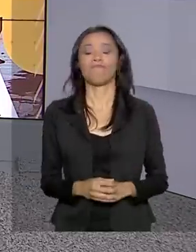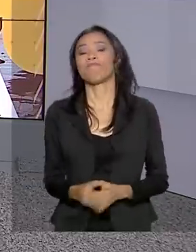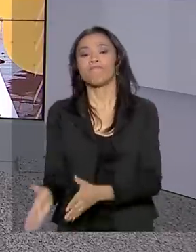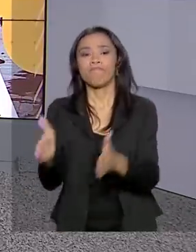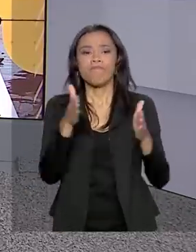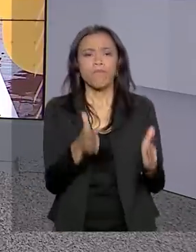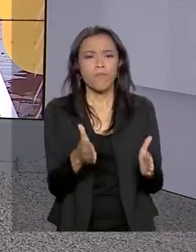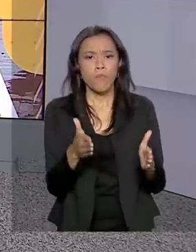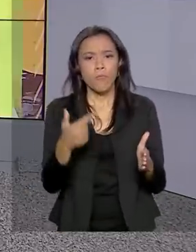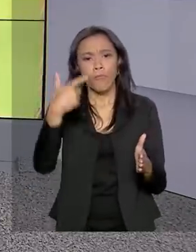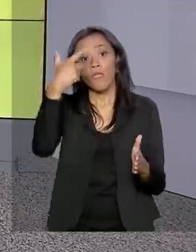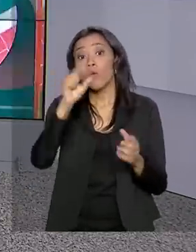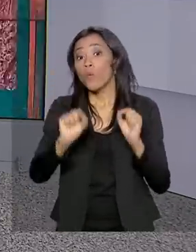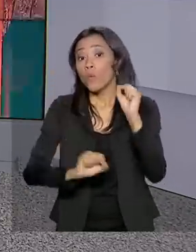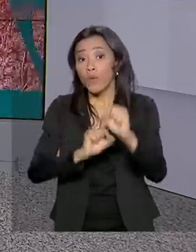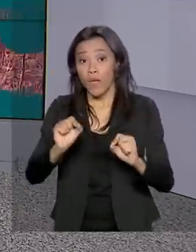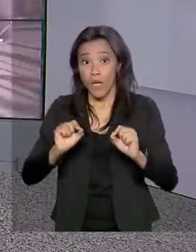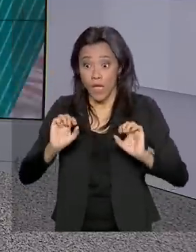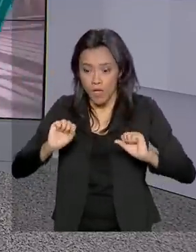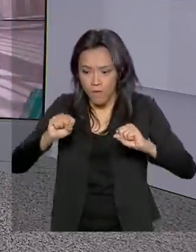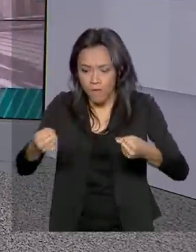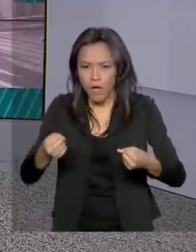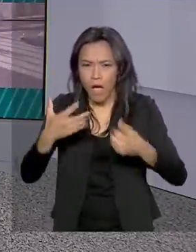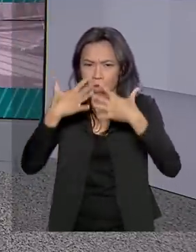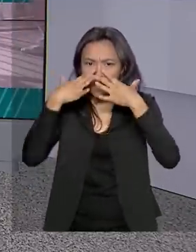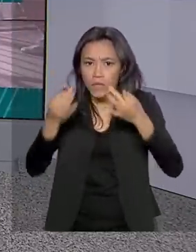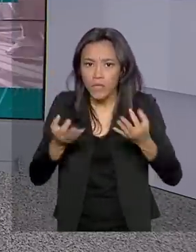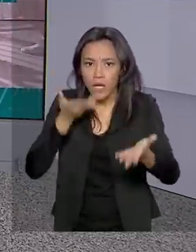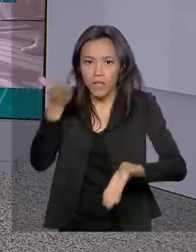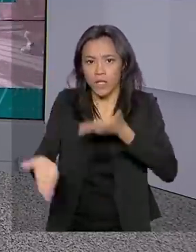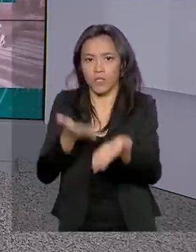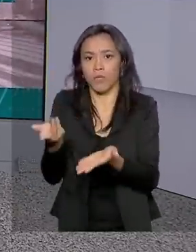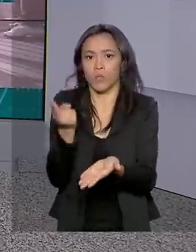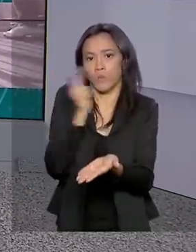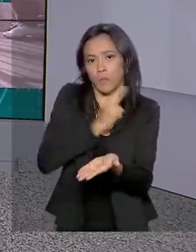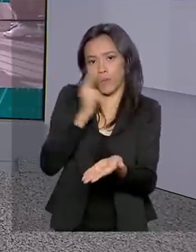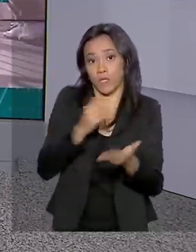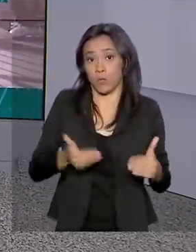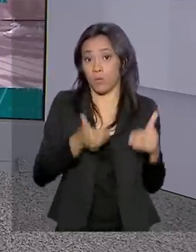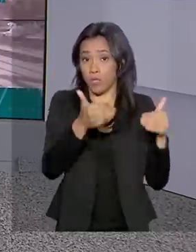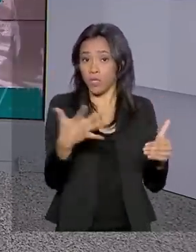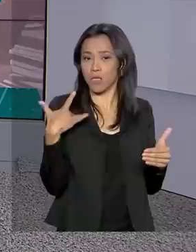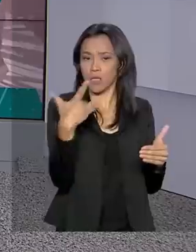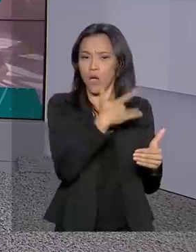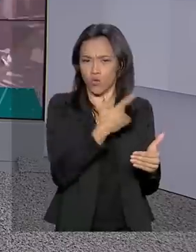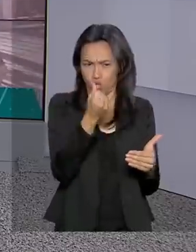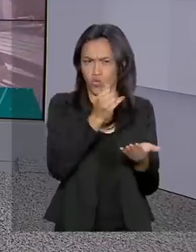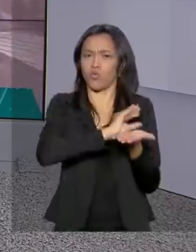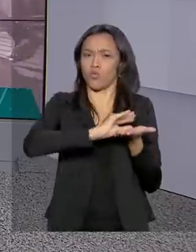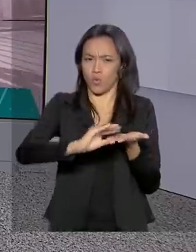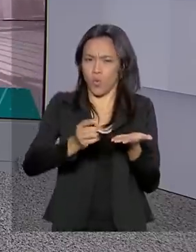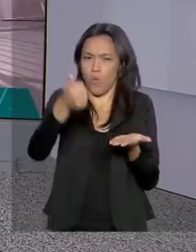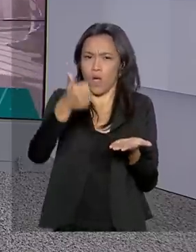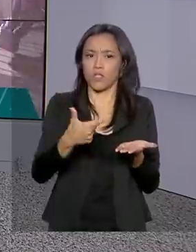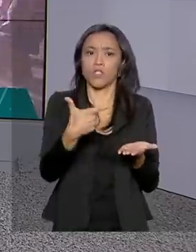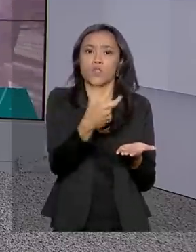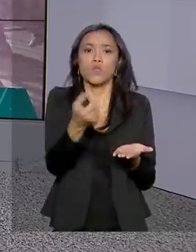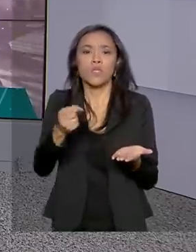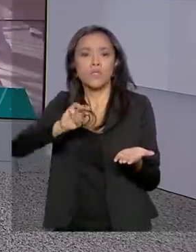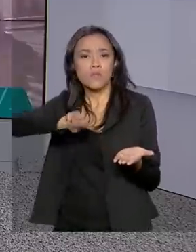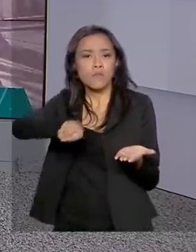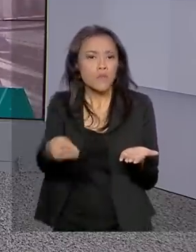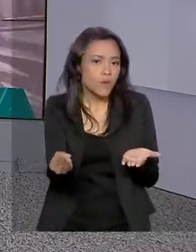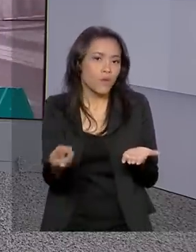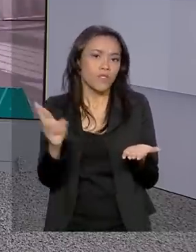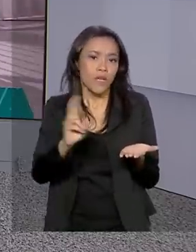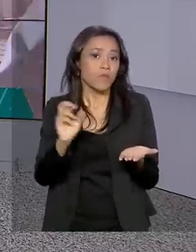Reforço no atendimento de urgência. O Ministério da Saúde investiu quase 200 milhões de reais na renovação